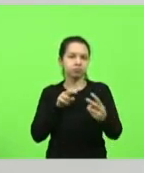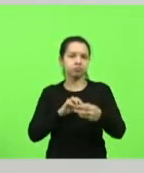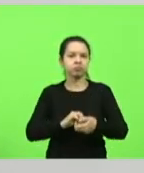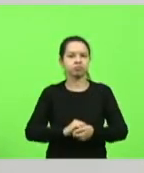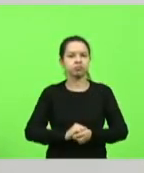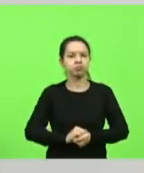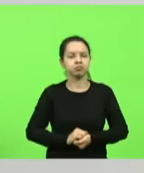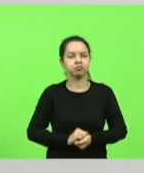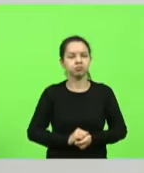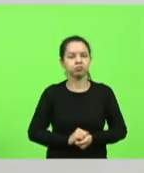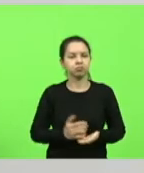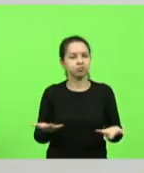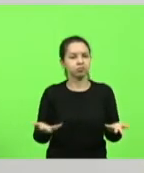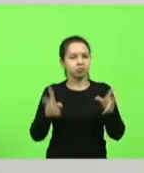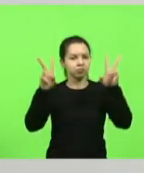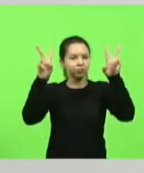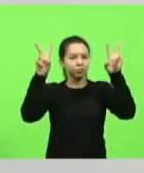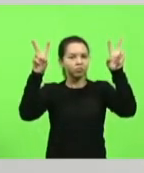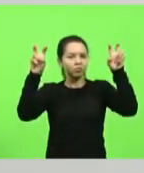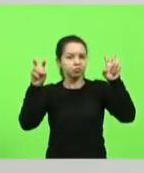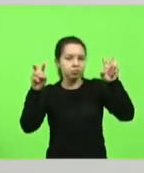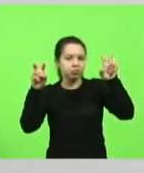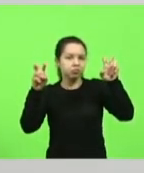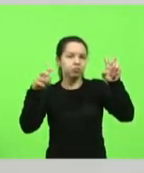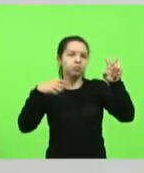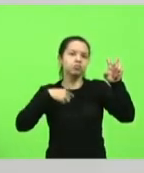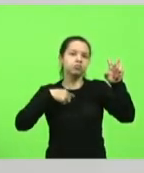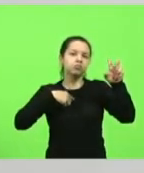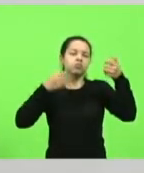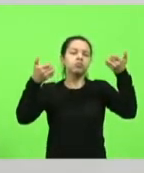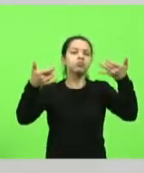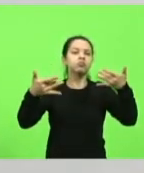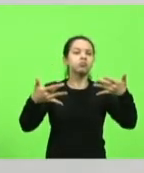o assunto que me traz a tribuna no dia de hoje senhor presidente